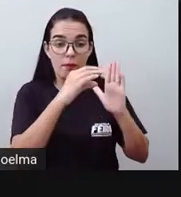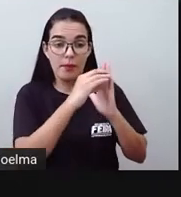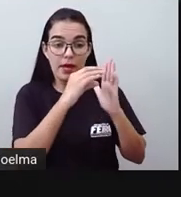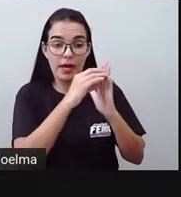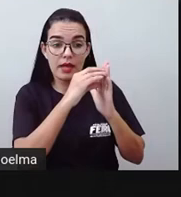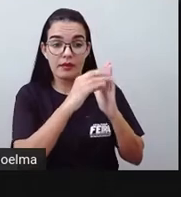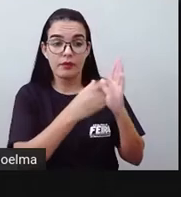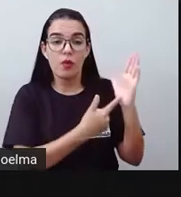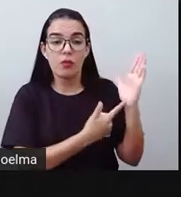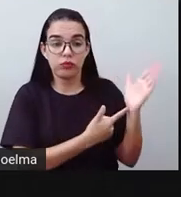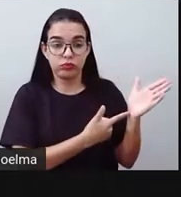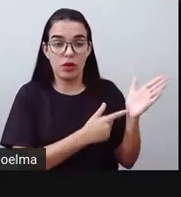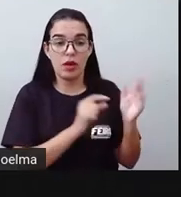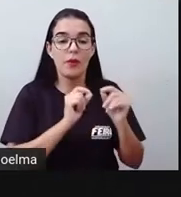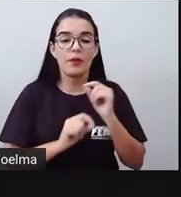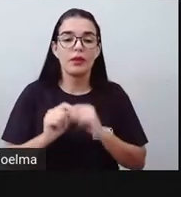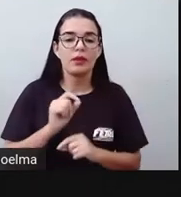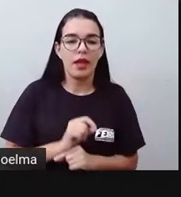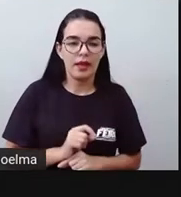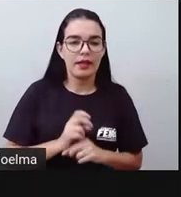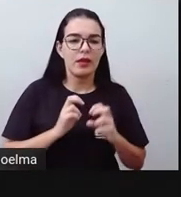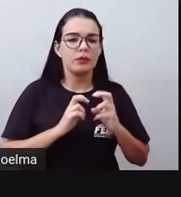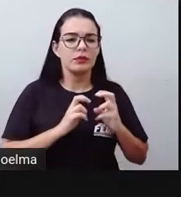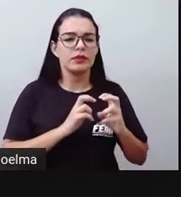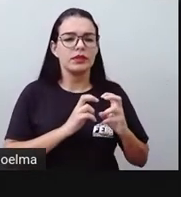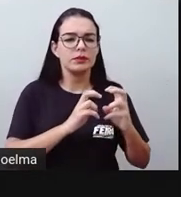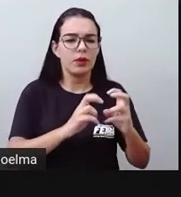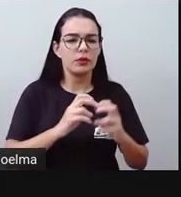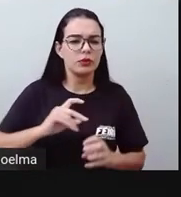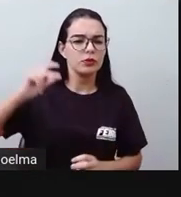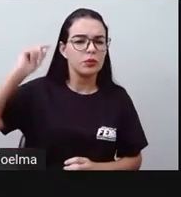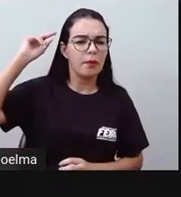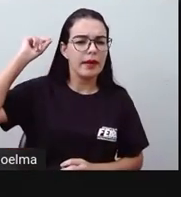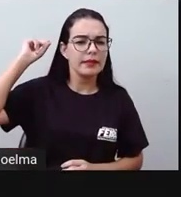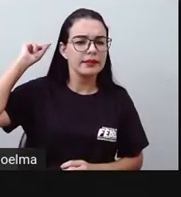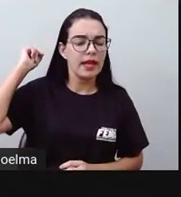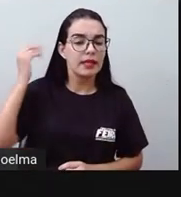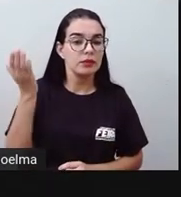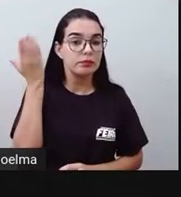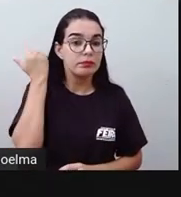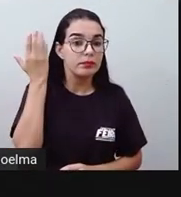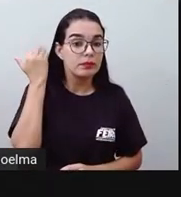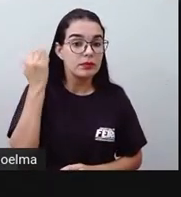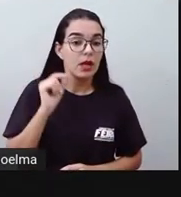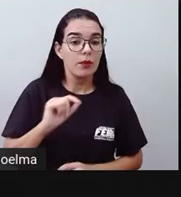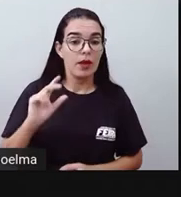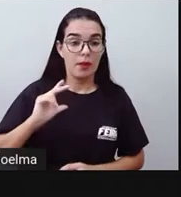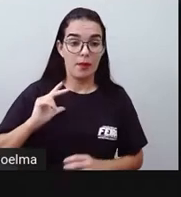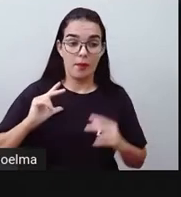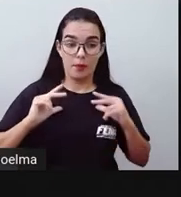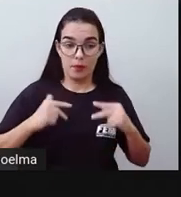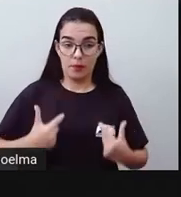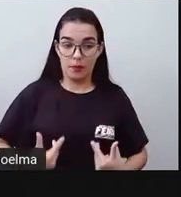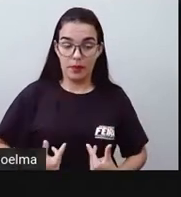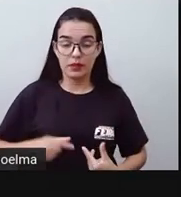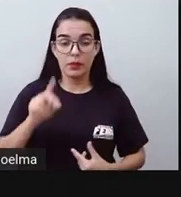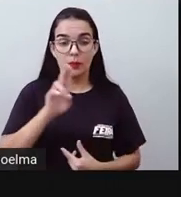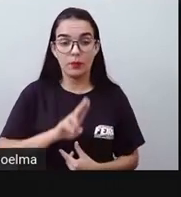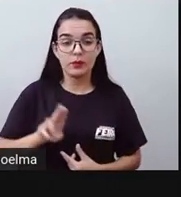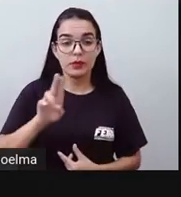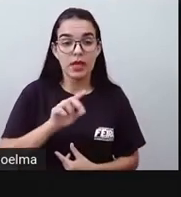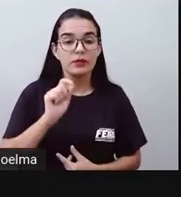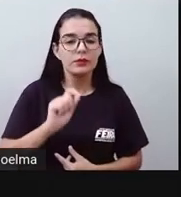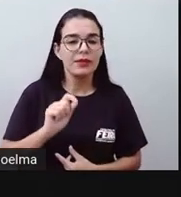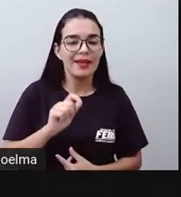justamente, né? Que os primeiros meios de transporte utilizados aí pelos seres humanos foram os